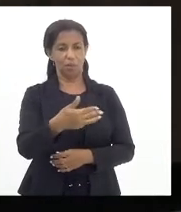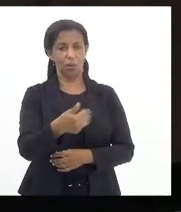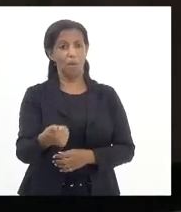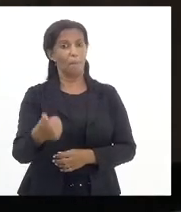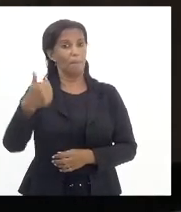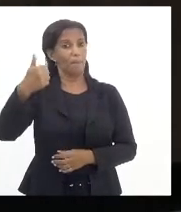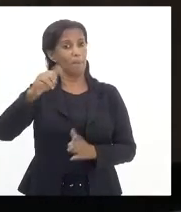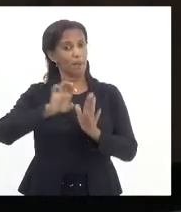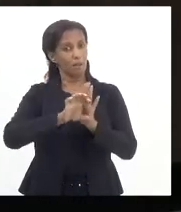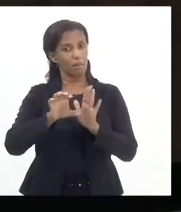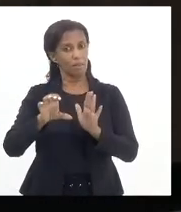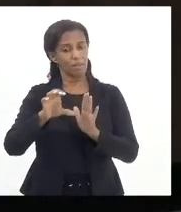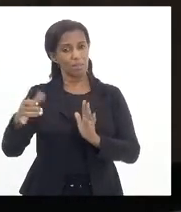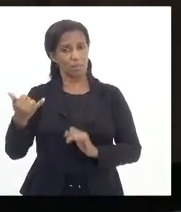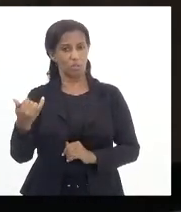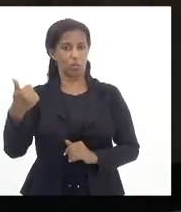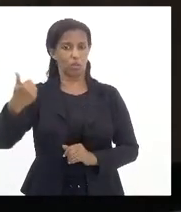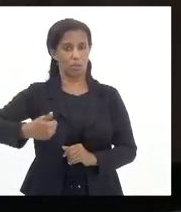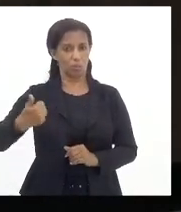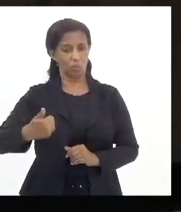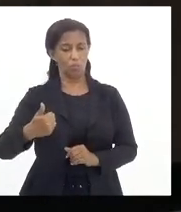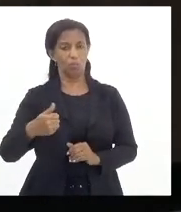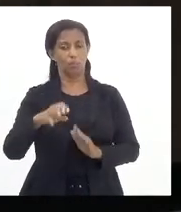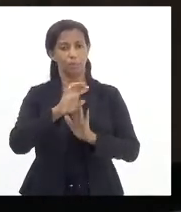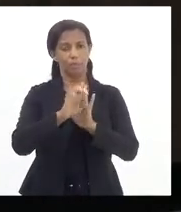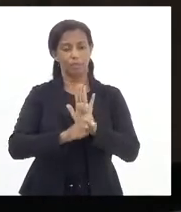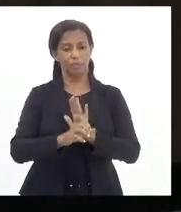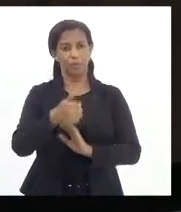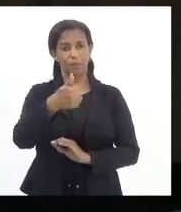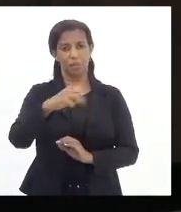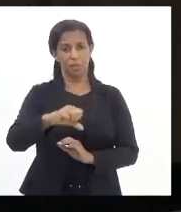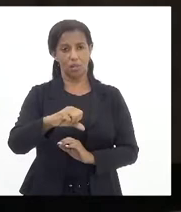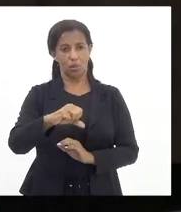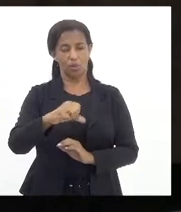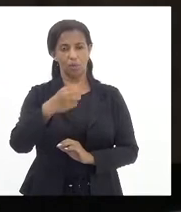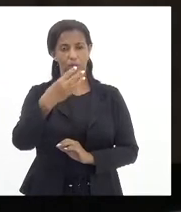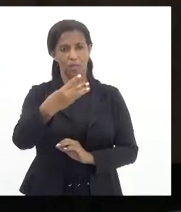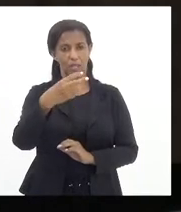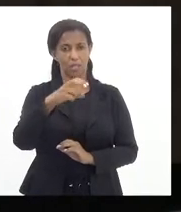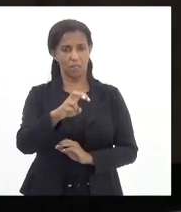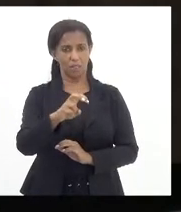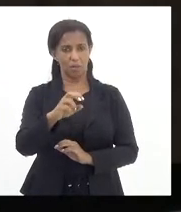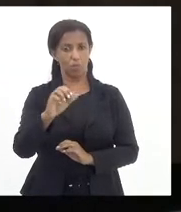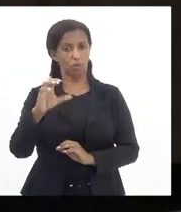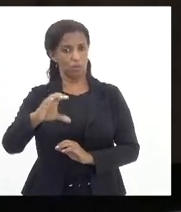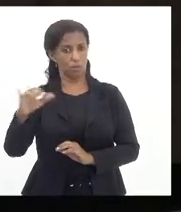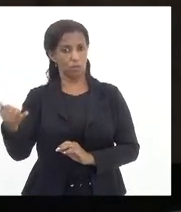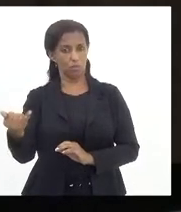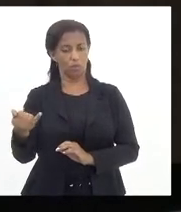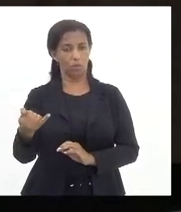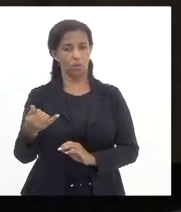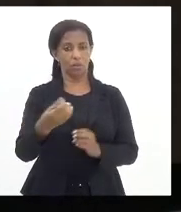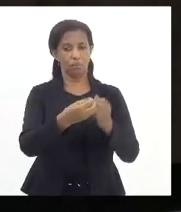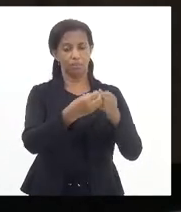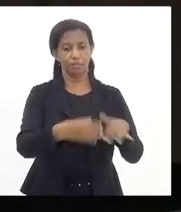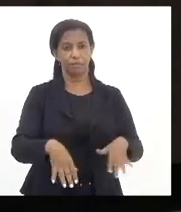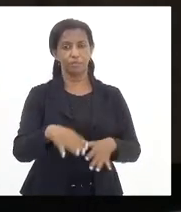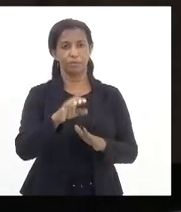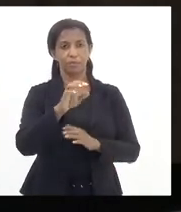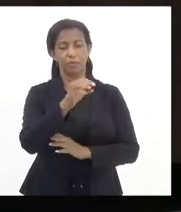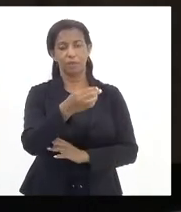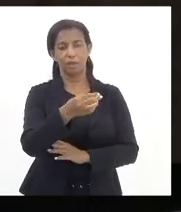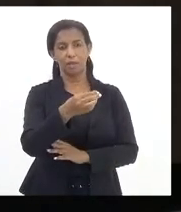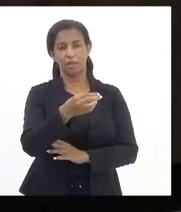1 da CCJ, pela prejudicabilidade da emenda 29, pelas emendas 3, 5 da CCJ, pela prejudicabilidade da emenda